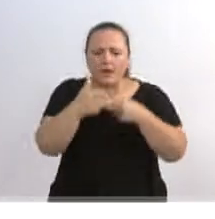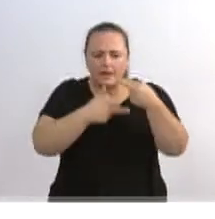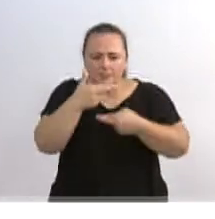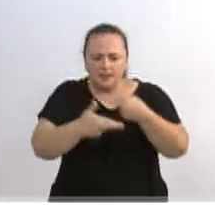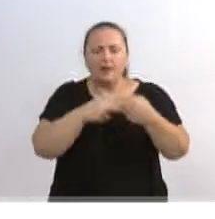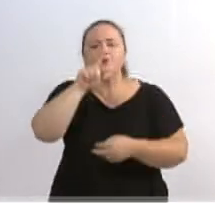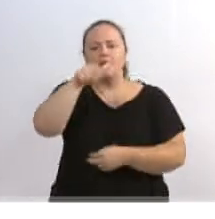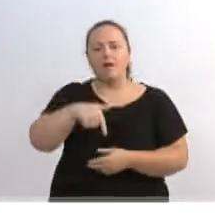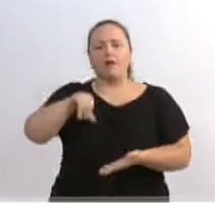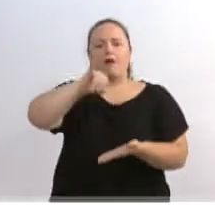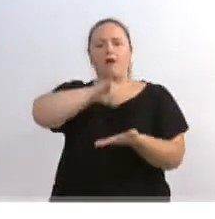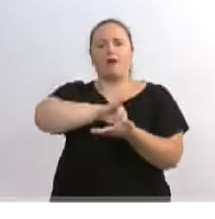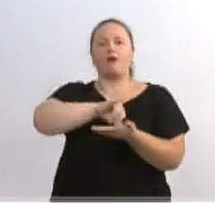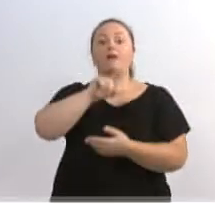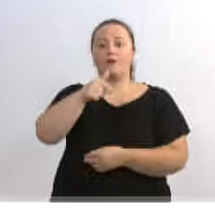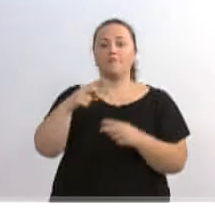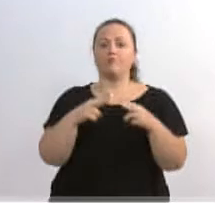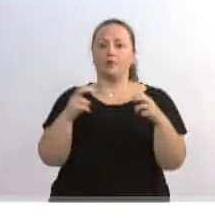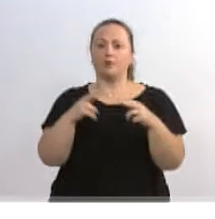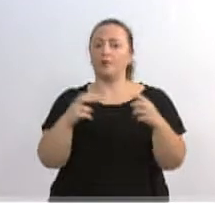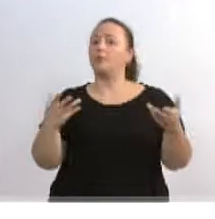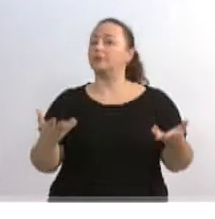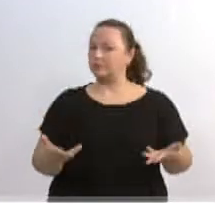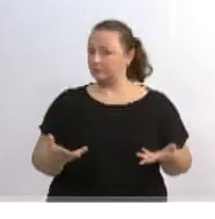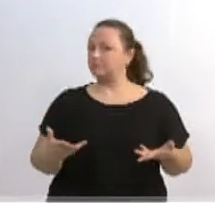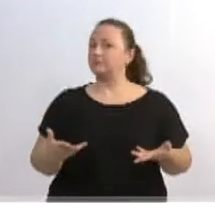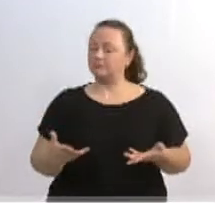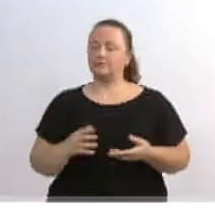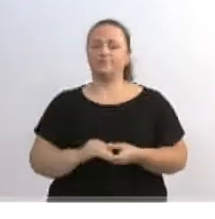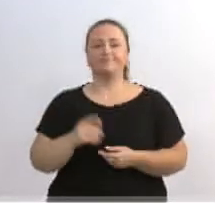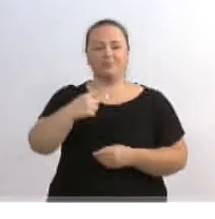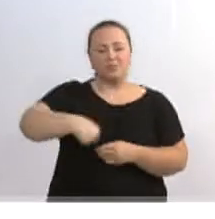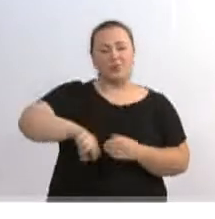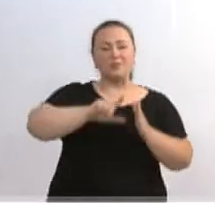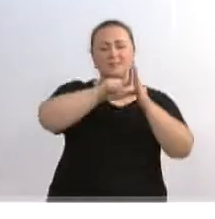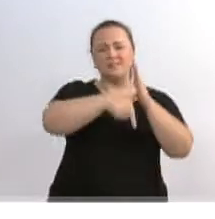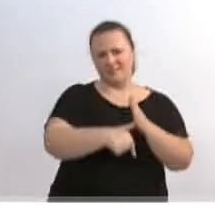assim da nossa capital. Estamos um pouco atrasados nesse processo.